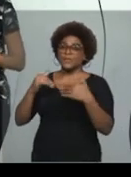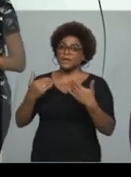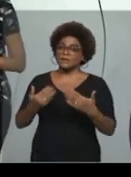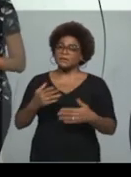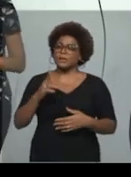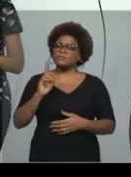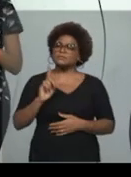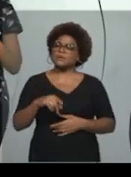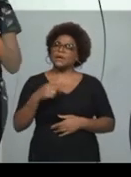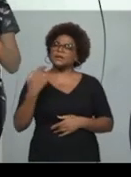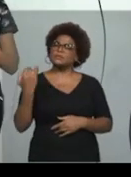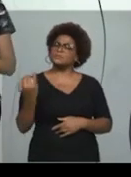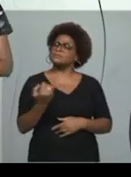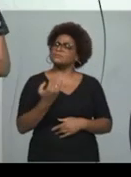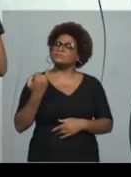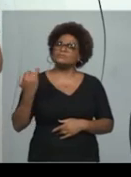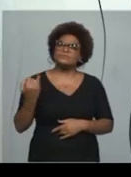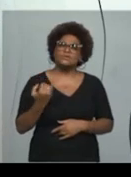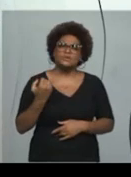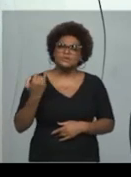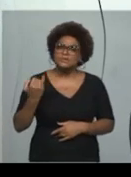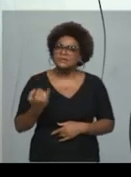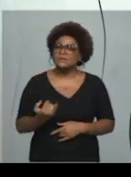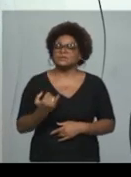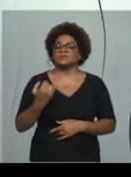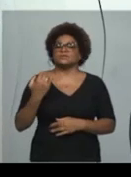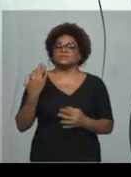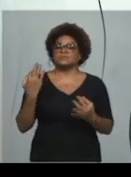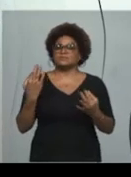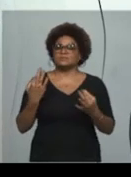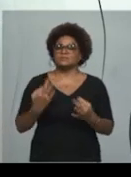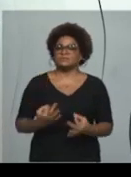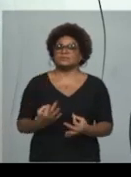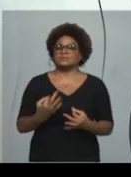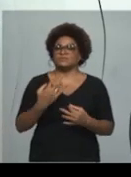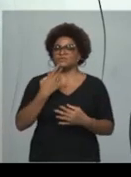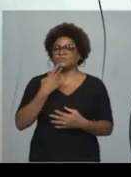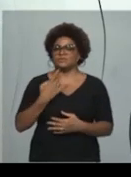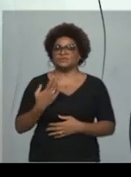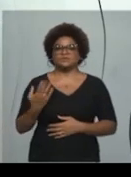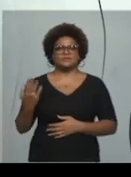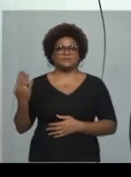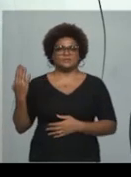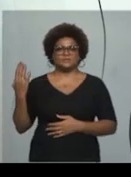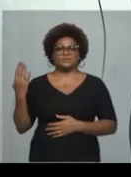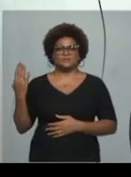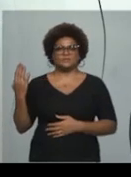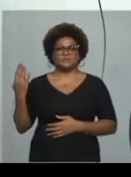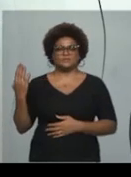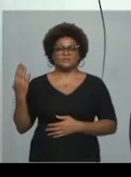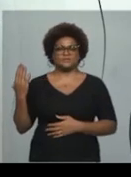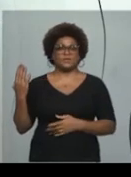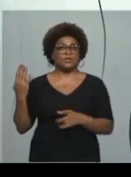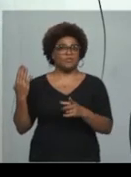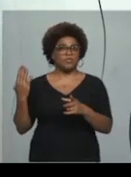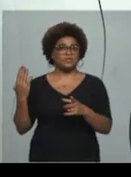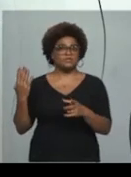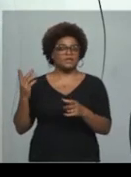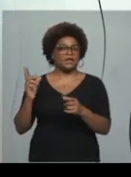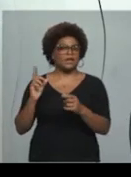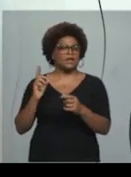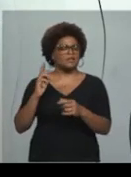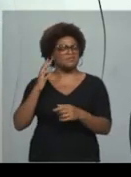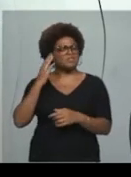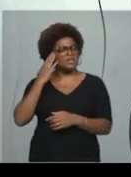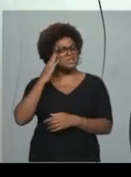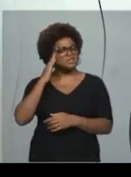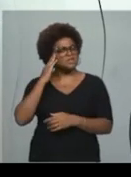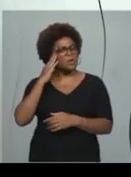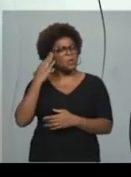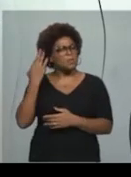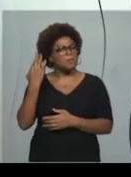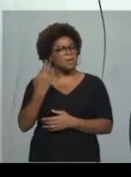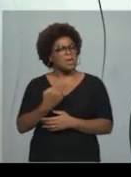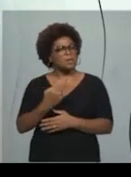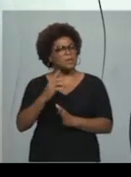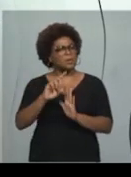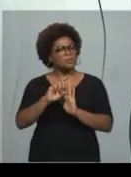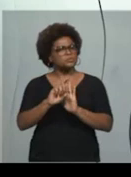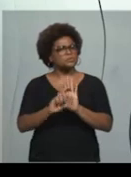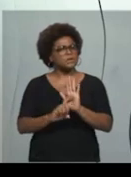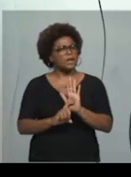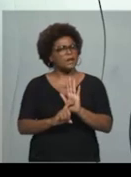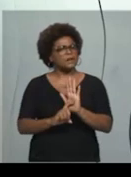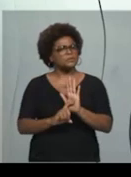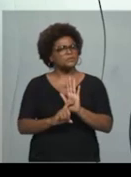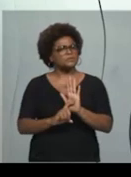importante, é importante falar sobre isso. Você vai fazer uma interpretação não só das palavras,